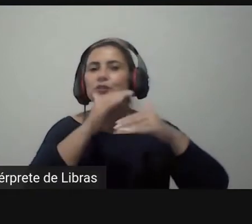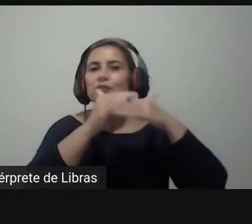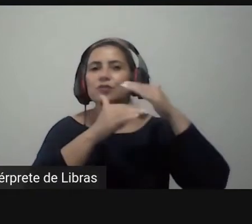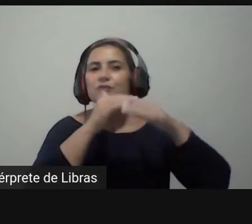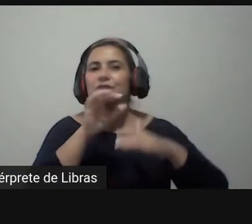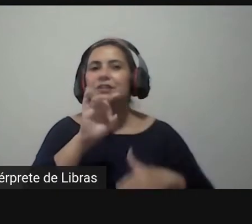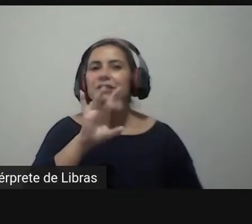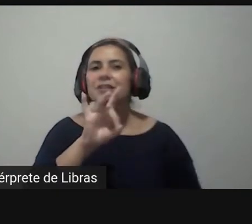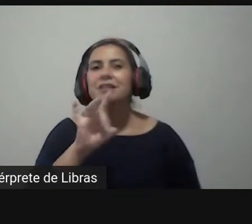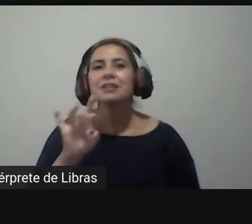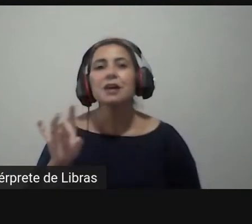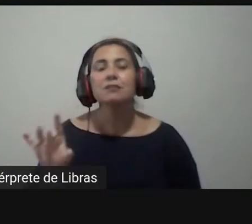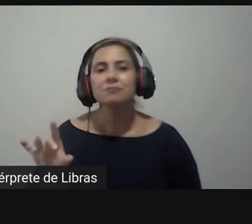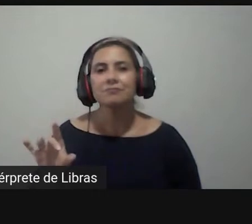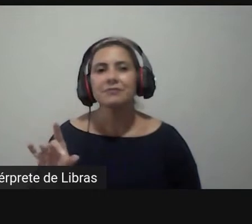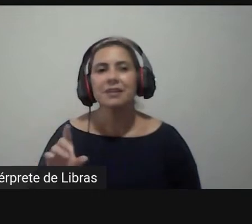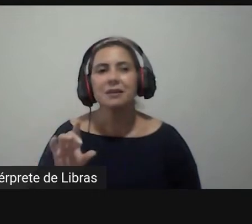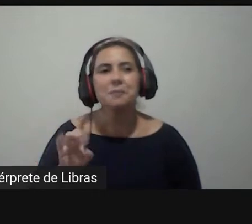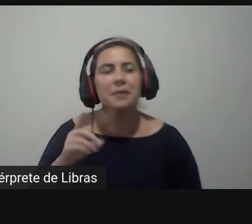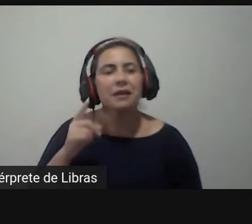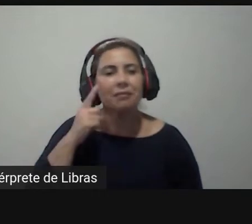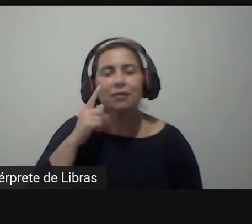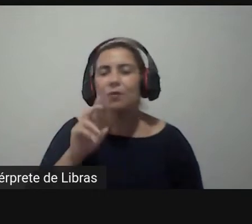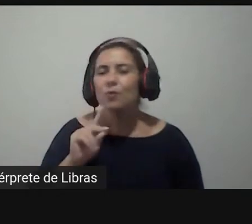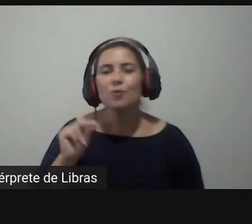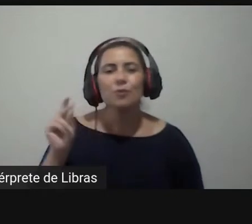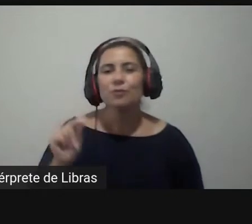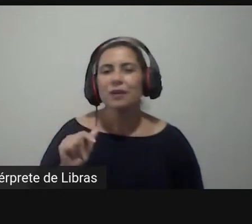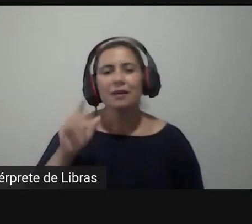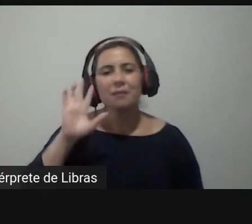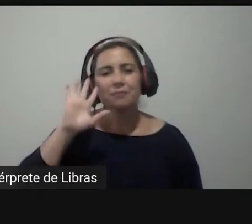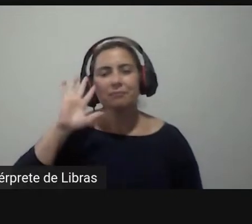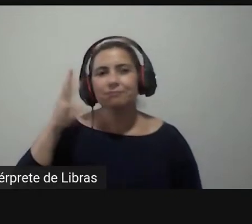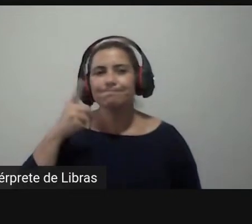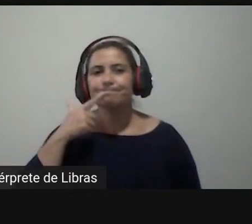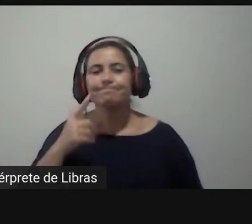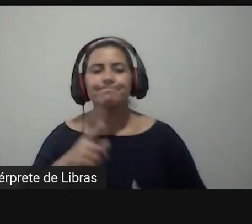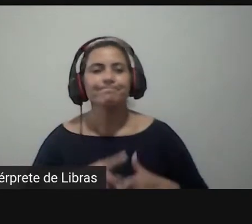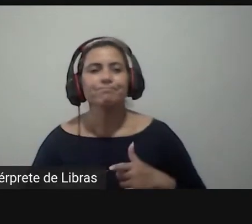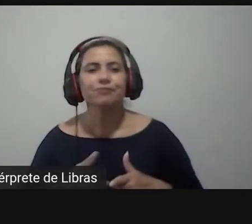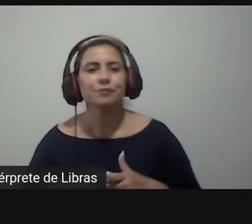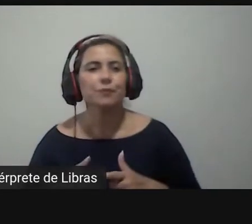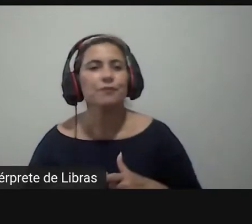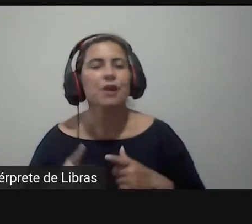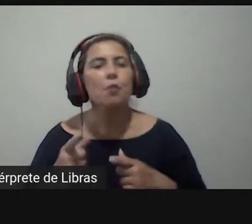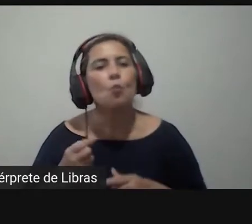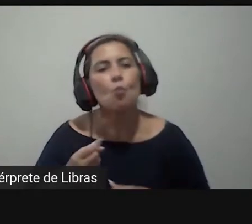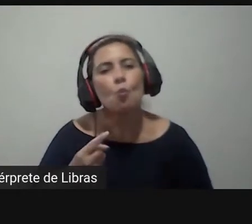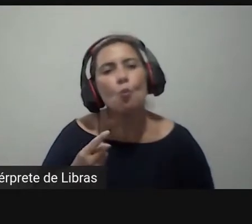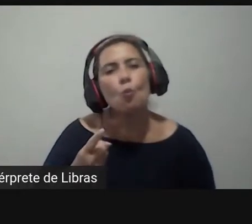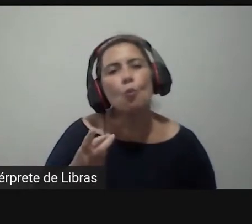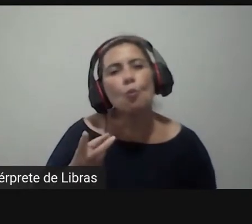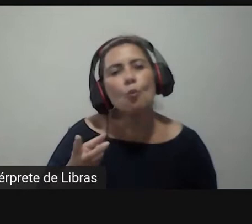ter noção não é suficiente para o programa de resultados por exemplo é necessário quantificar